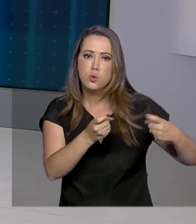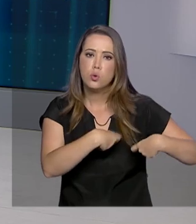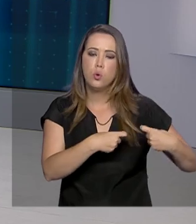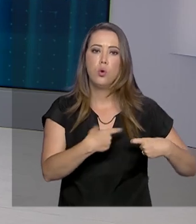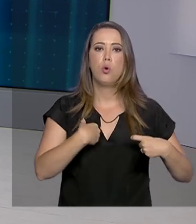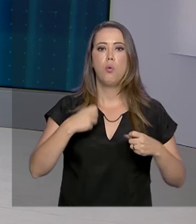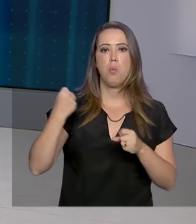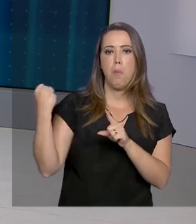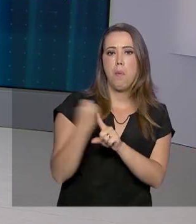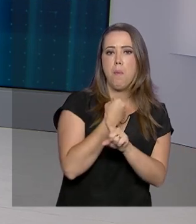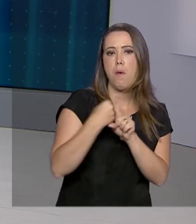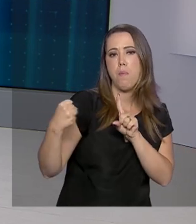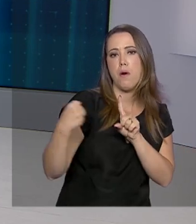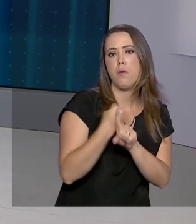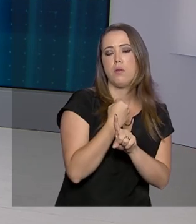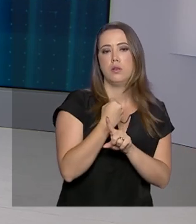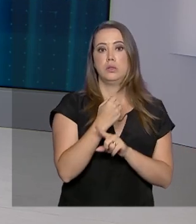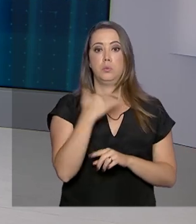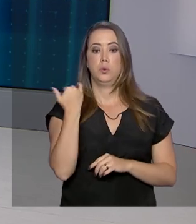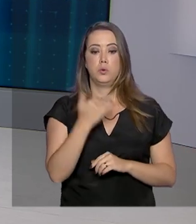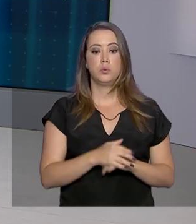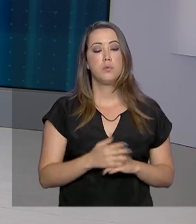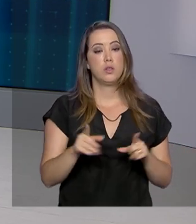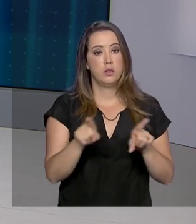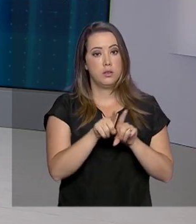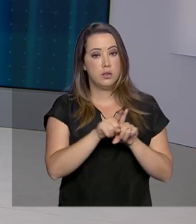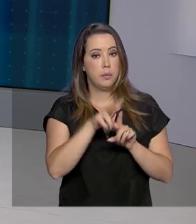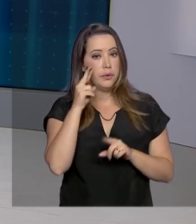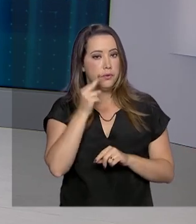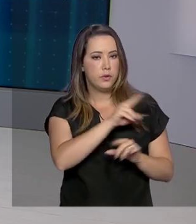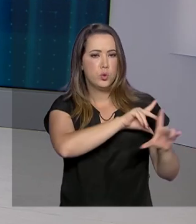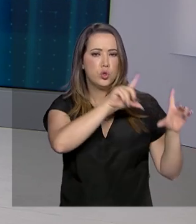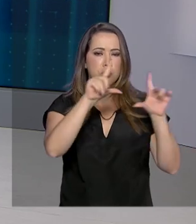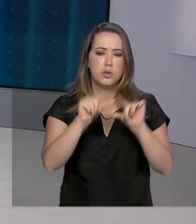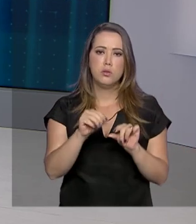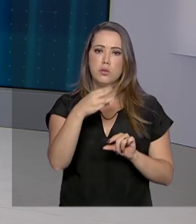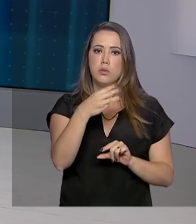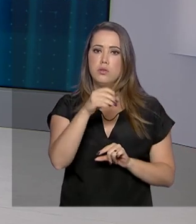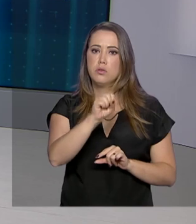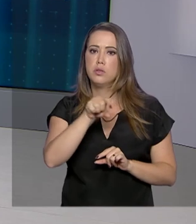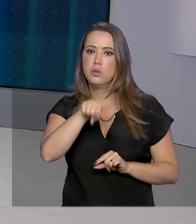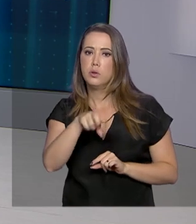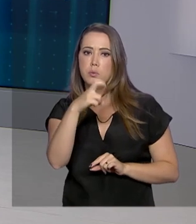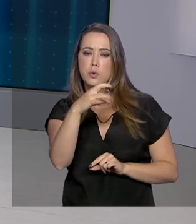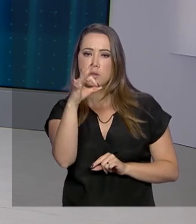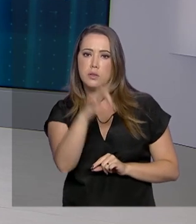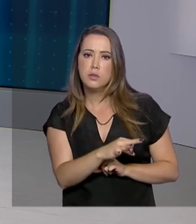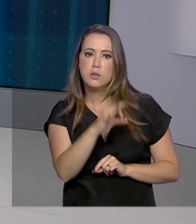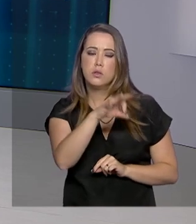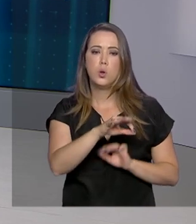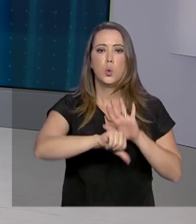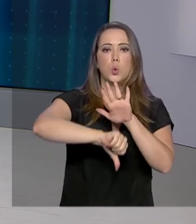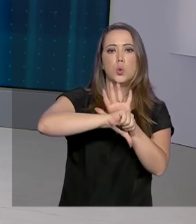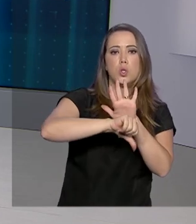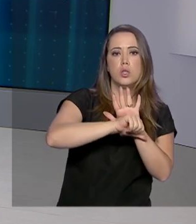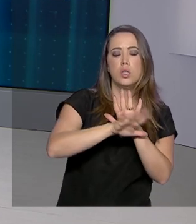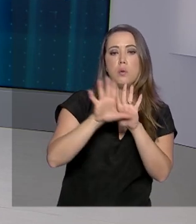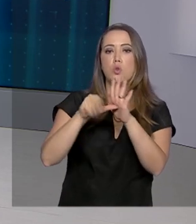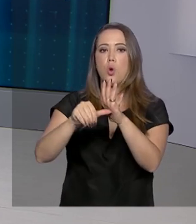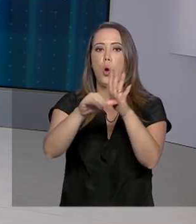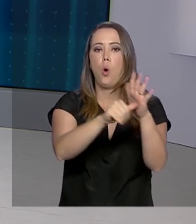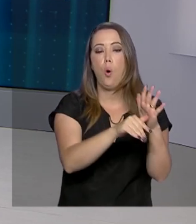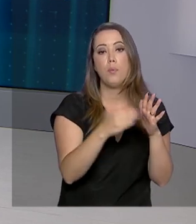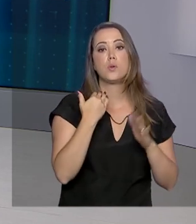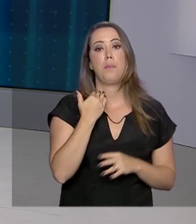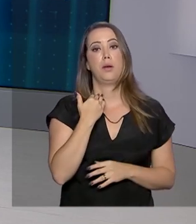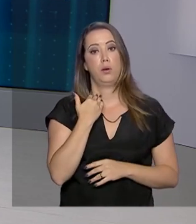lesão corporal seguida de morte. Também foi registrada a redução de 38,5% nos crimes de roubo à instituição